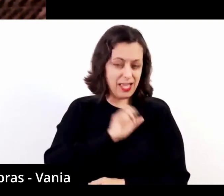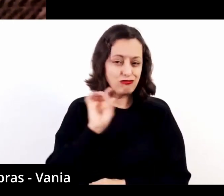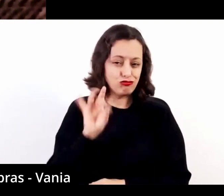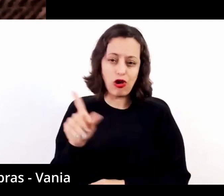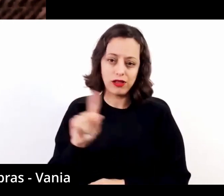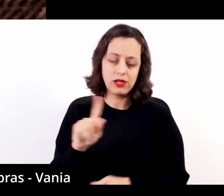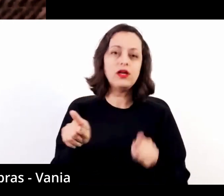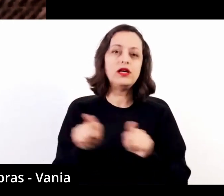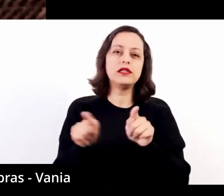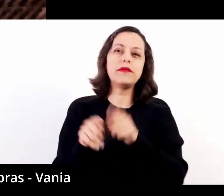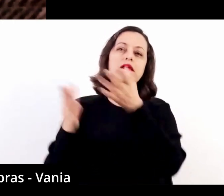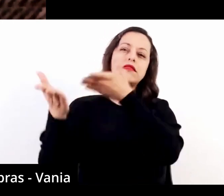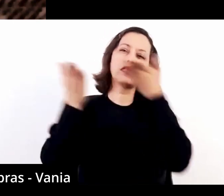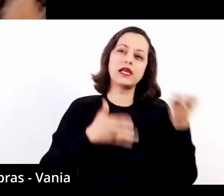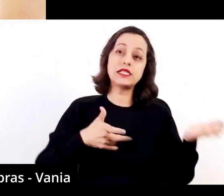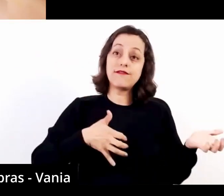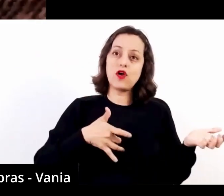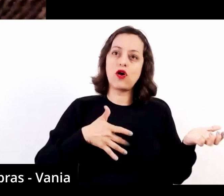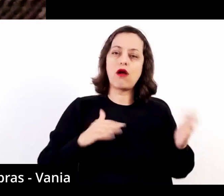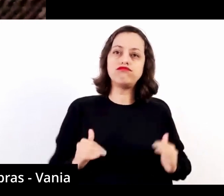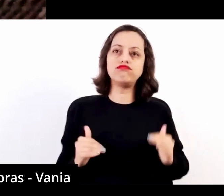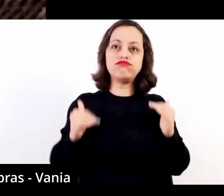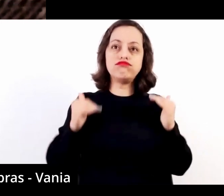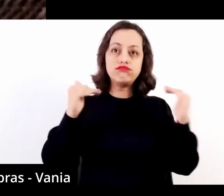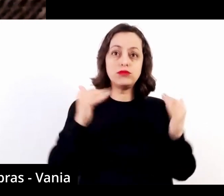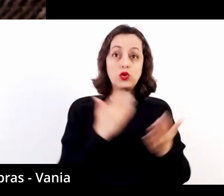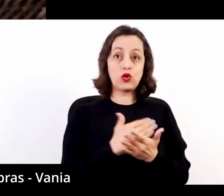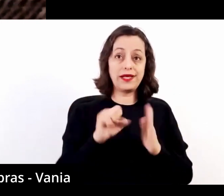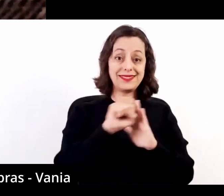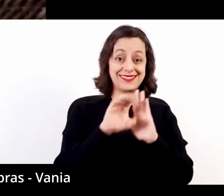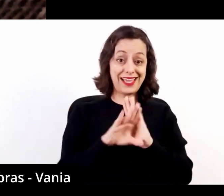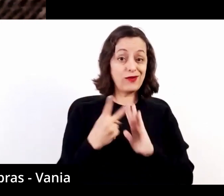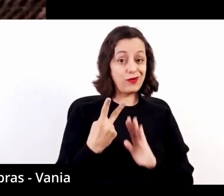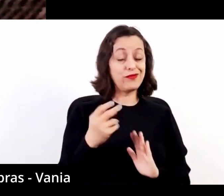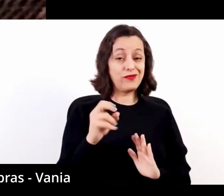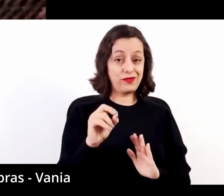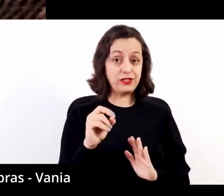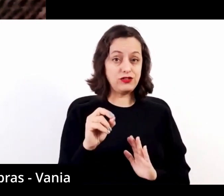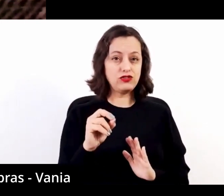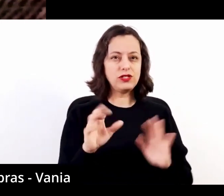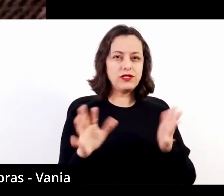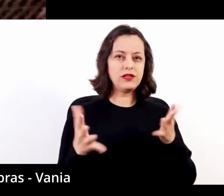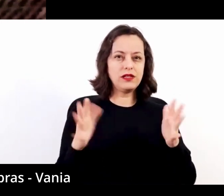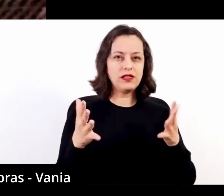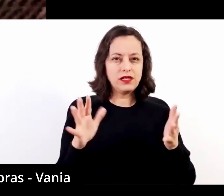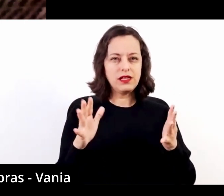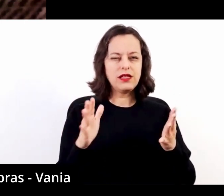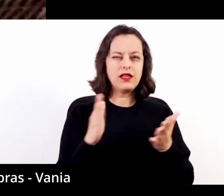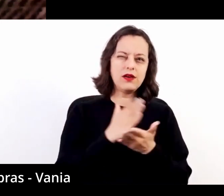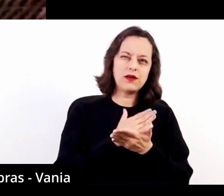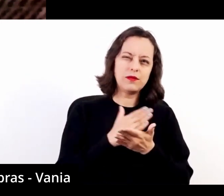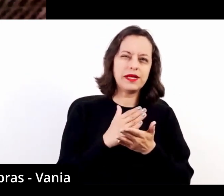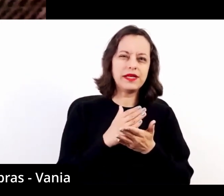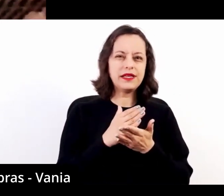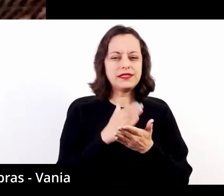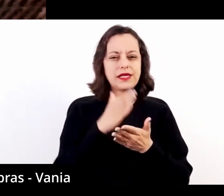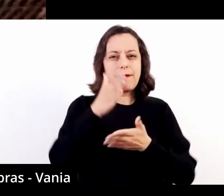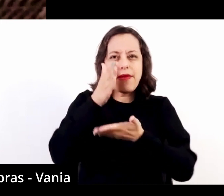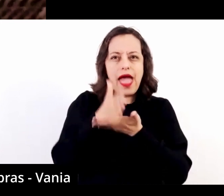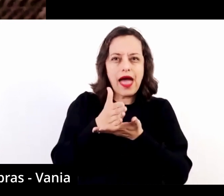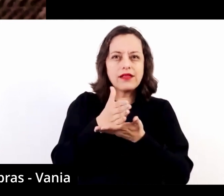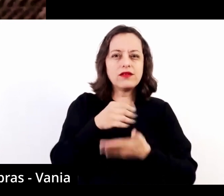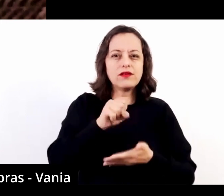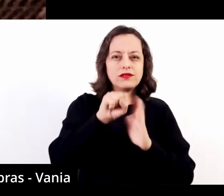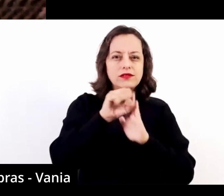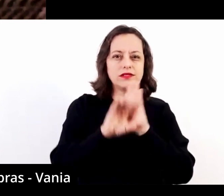Espanha, mas trazer o violão para um outro patamar no início do século XX, a partir de meados do início do século XX, com